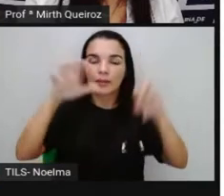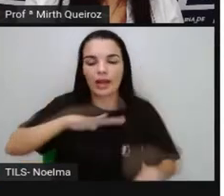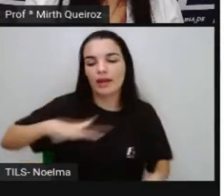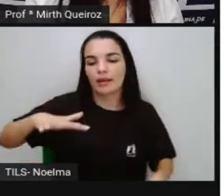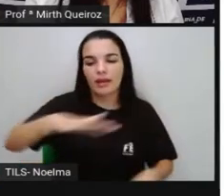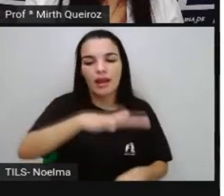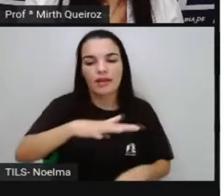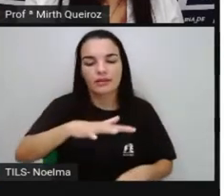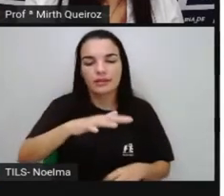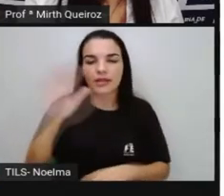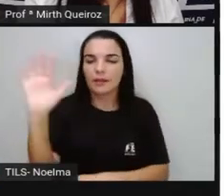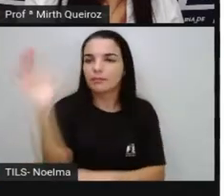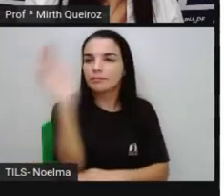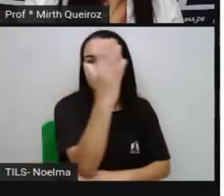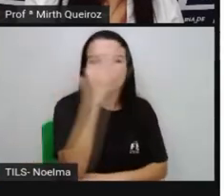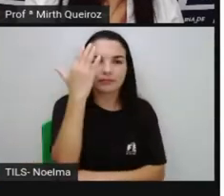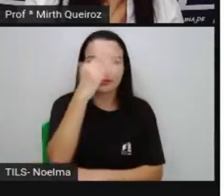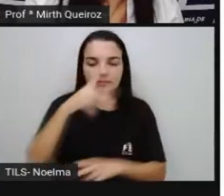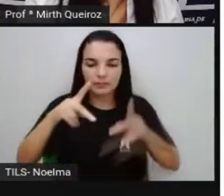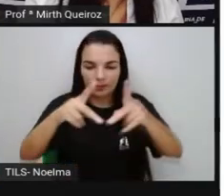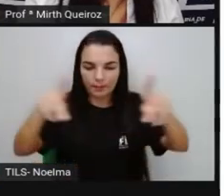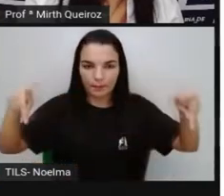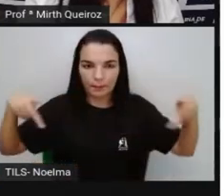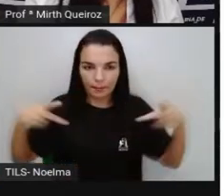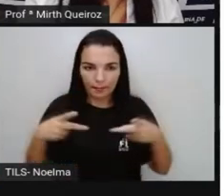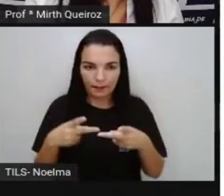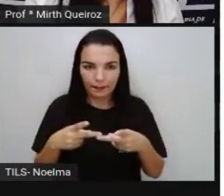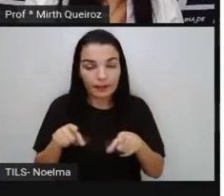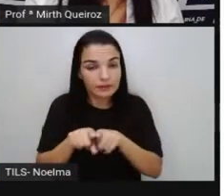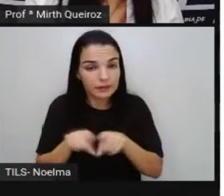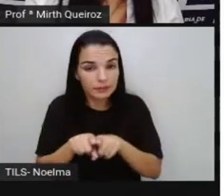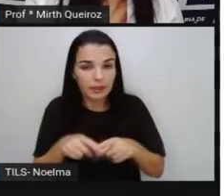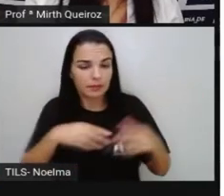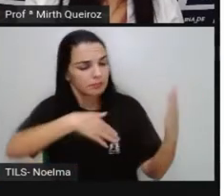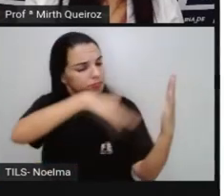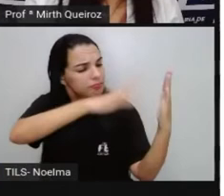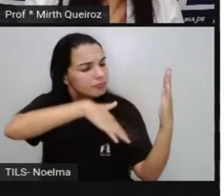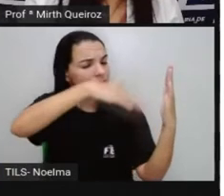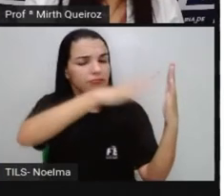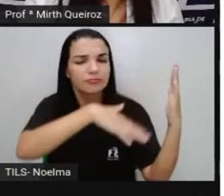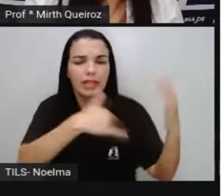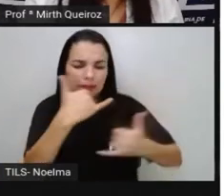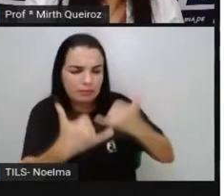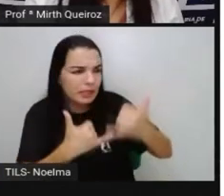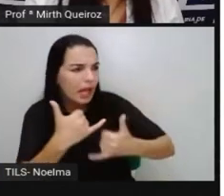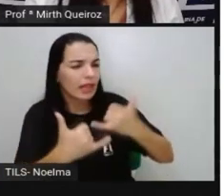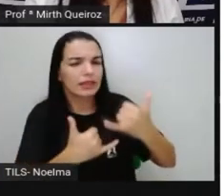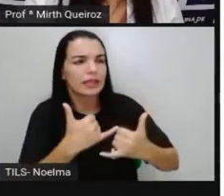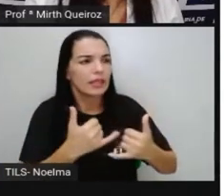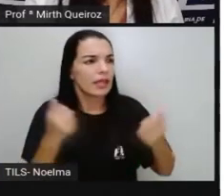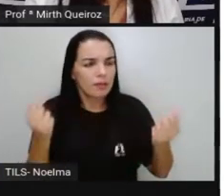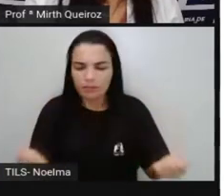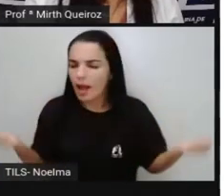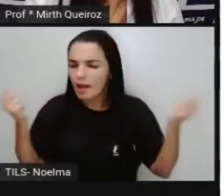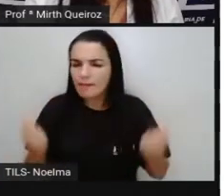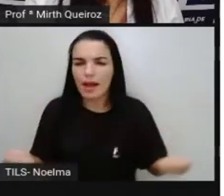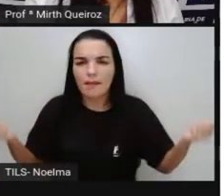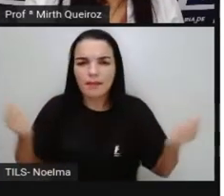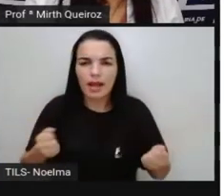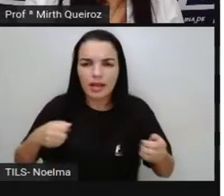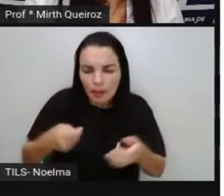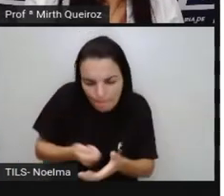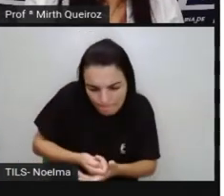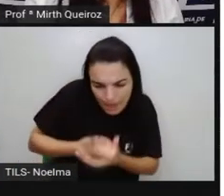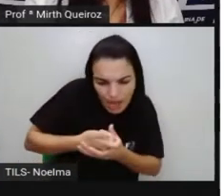Passou a retratar em suas telas peões, crianças pulando corda, jogando bola de